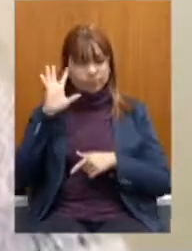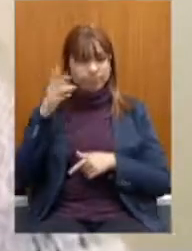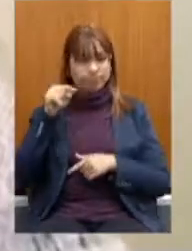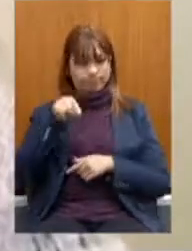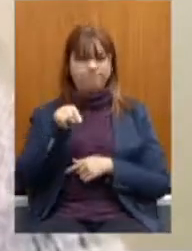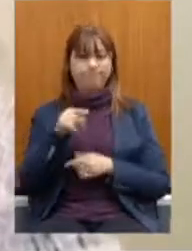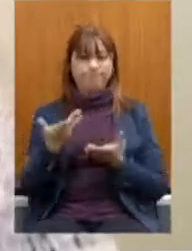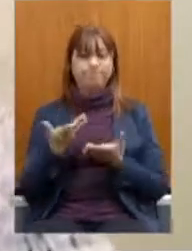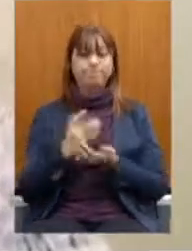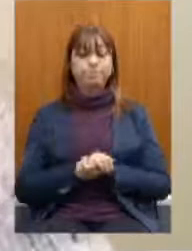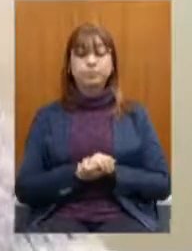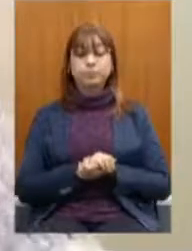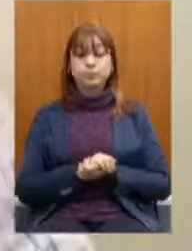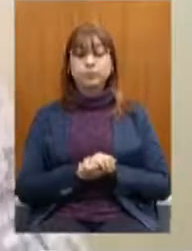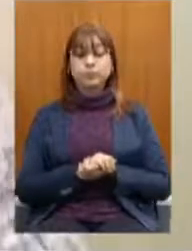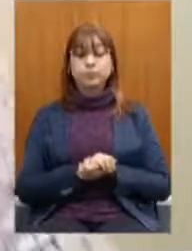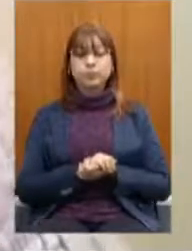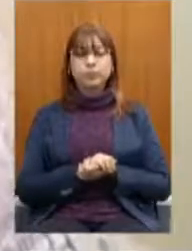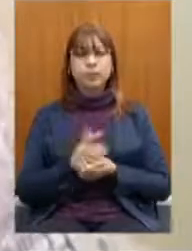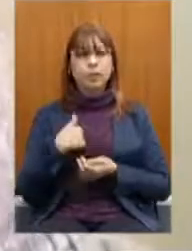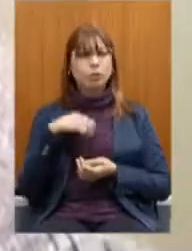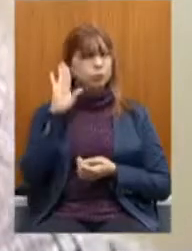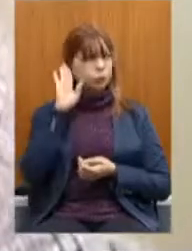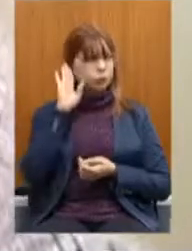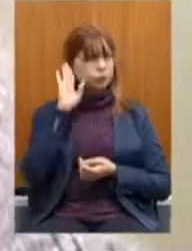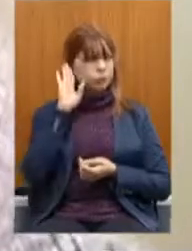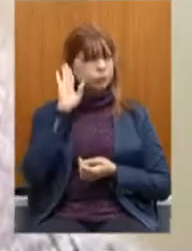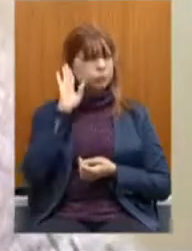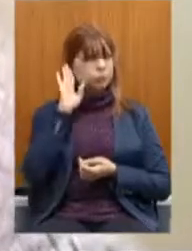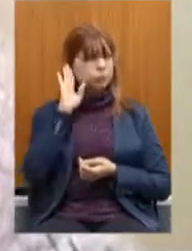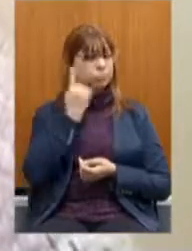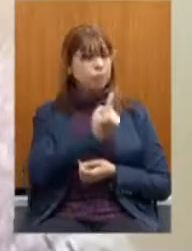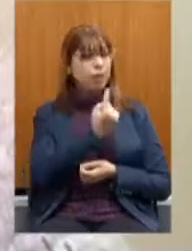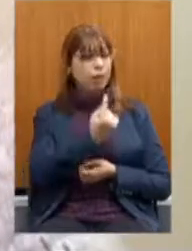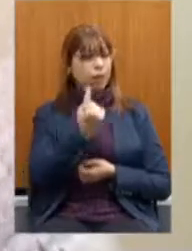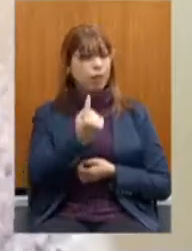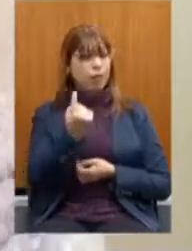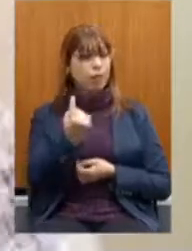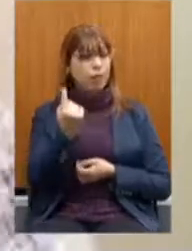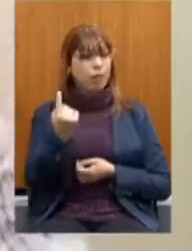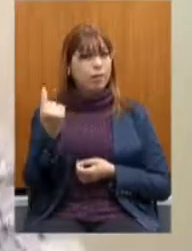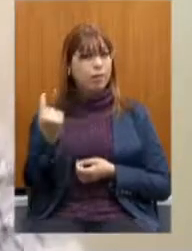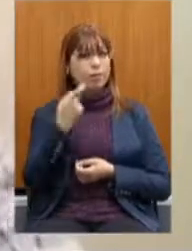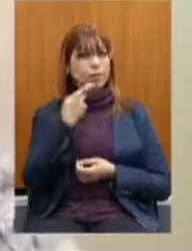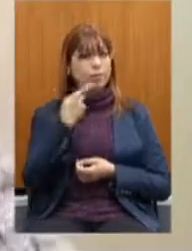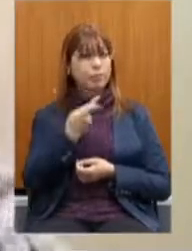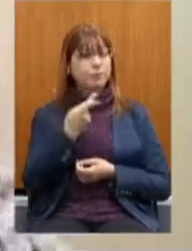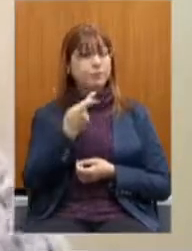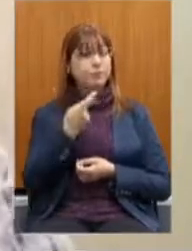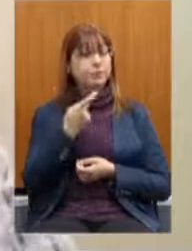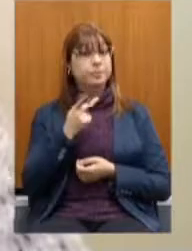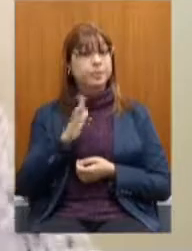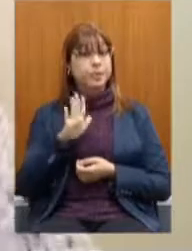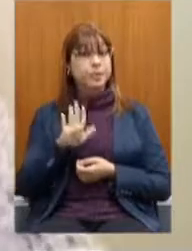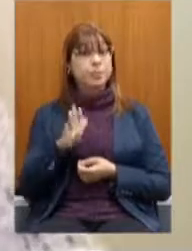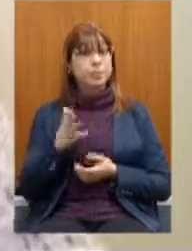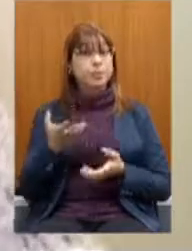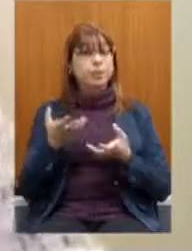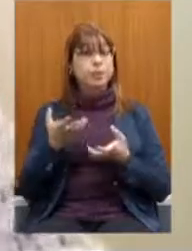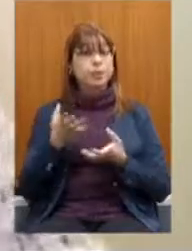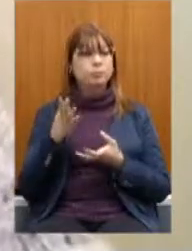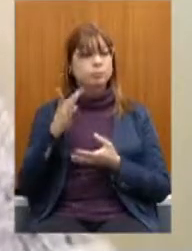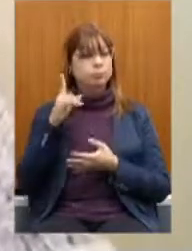que vocês tomaram. Eu ouvi aqui, todos atentamente, mas eu gostaria de